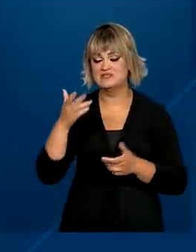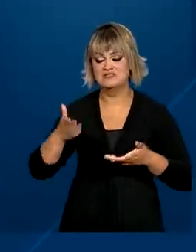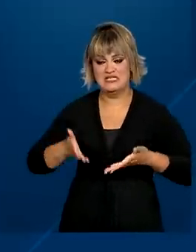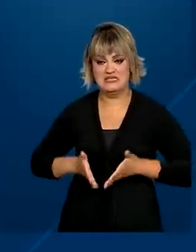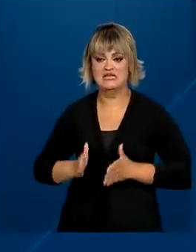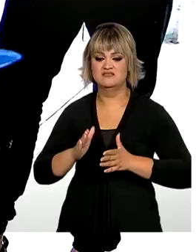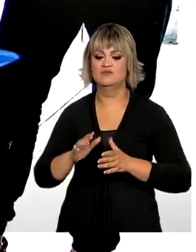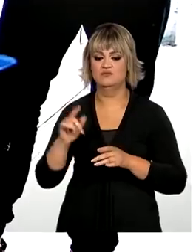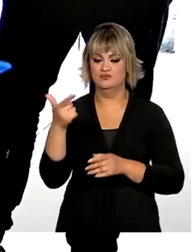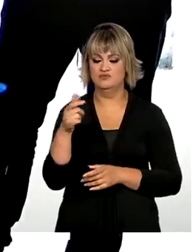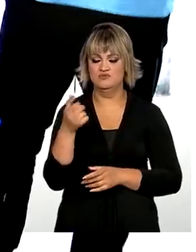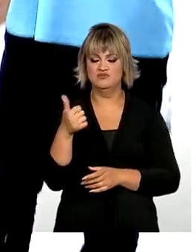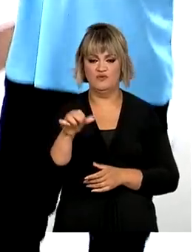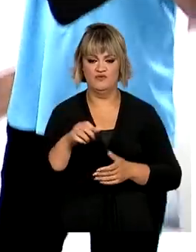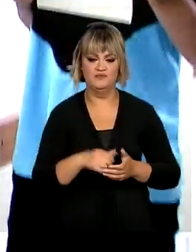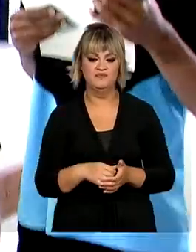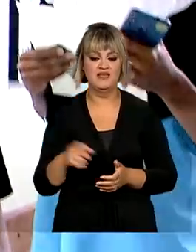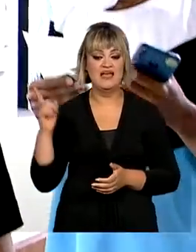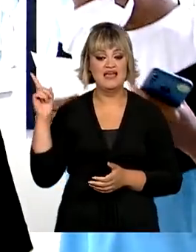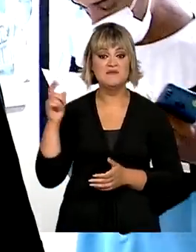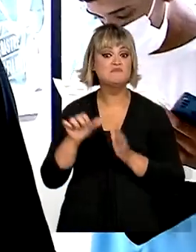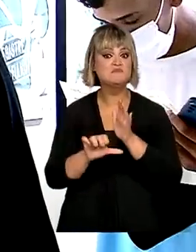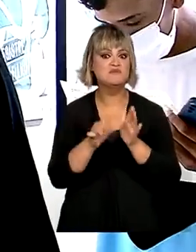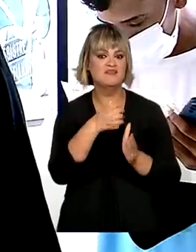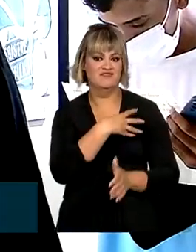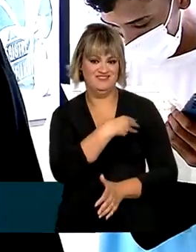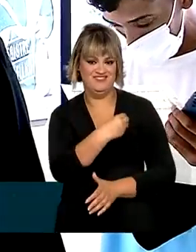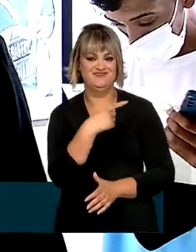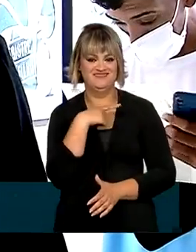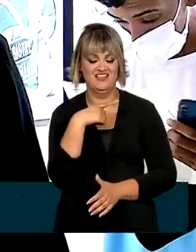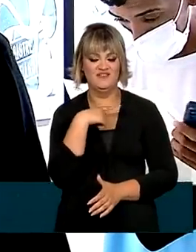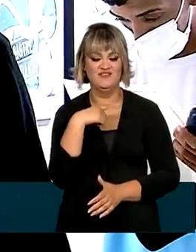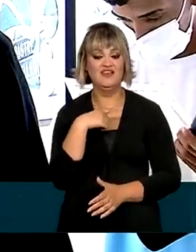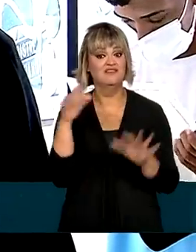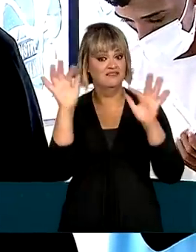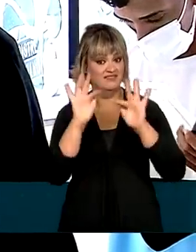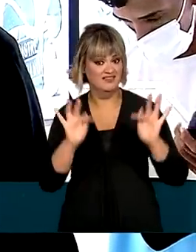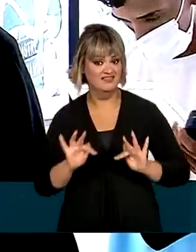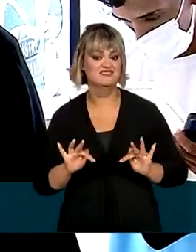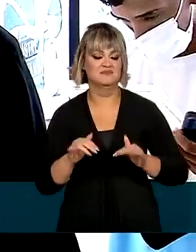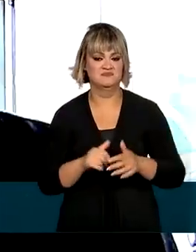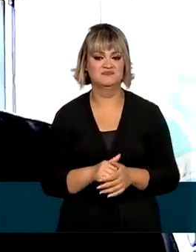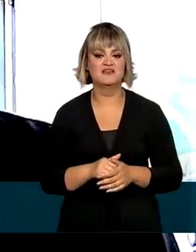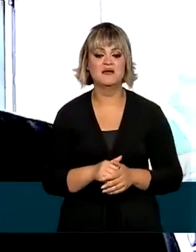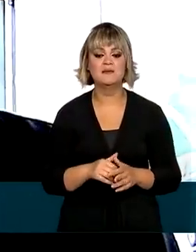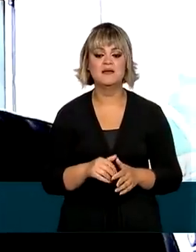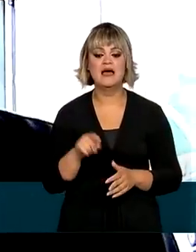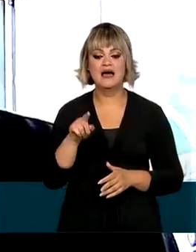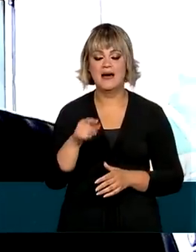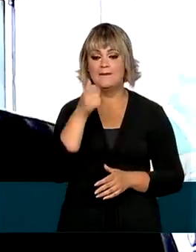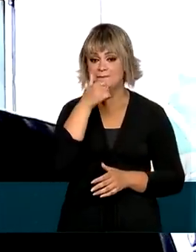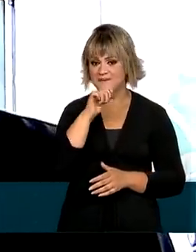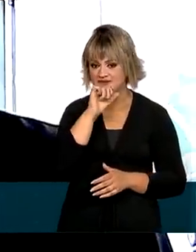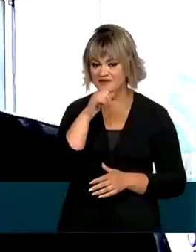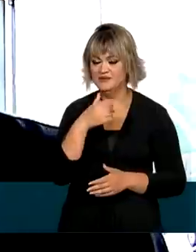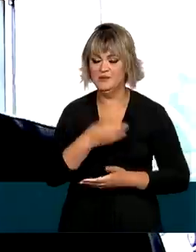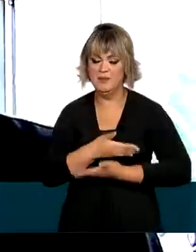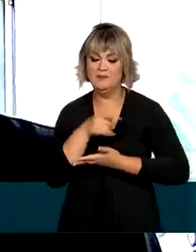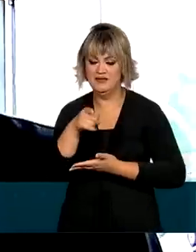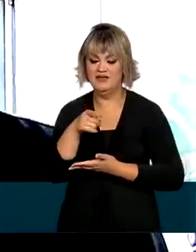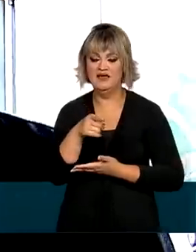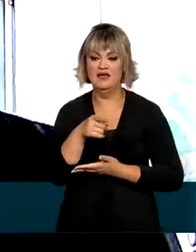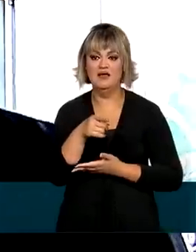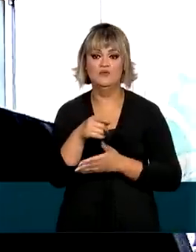naquele ano. Esse pai de primeira viagem está feliz com a chegada do filho João Lucas. Mãe e bebê ainda não